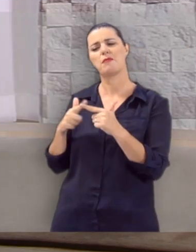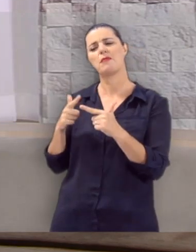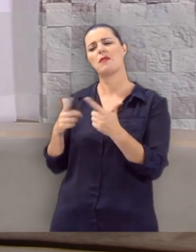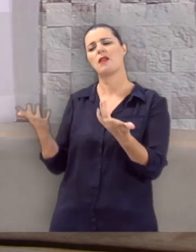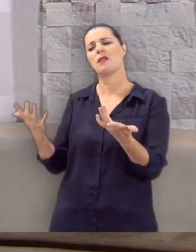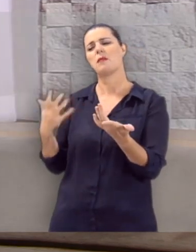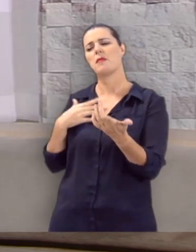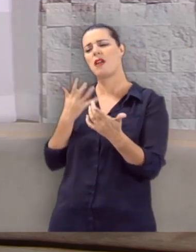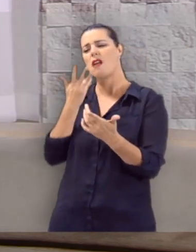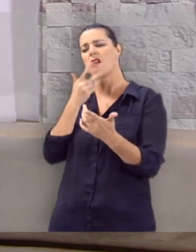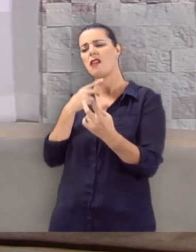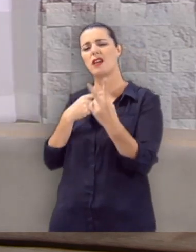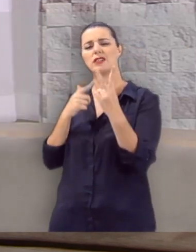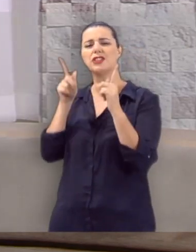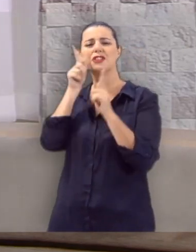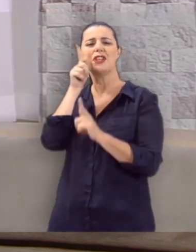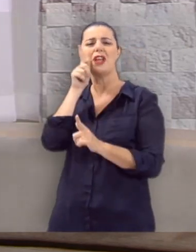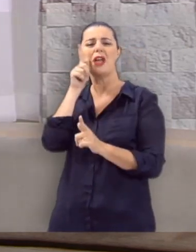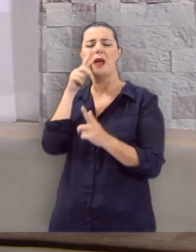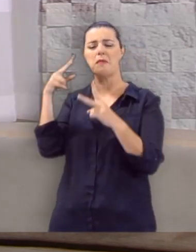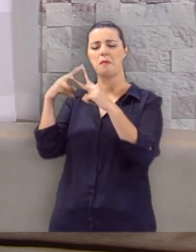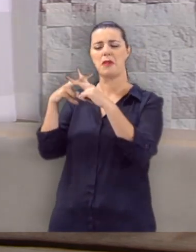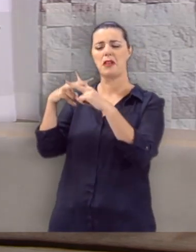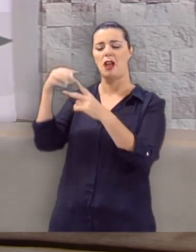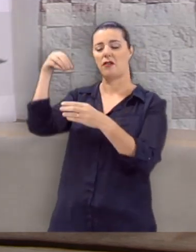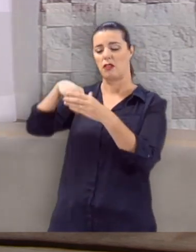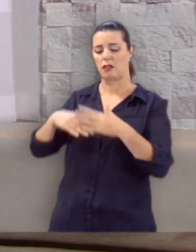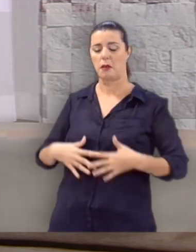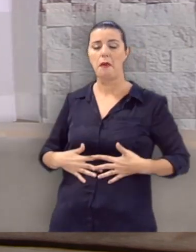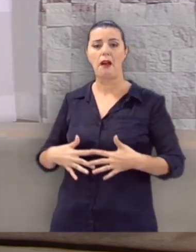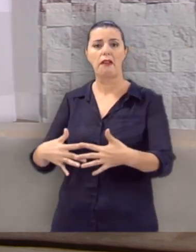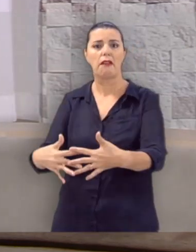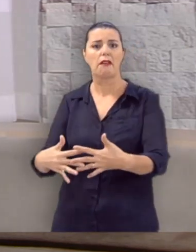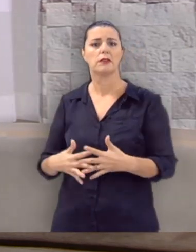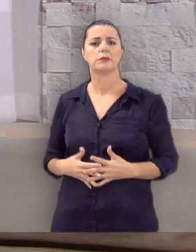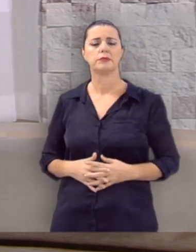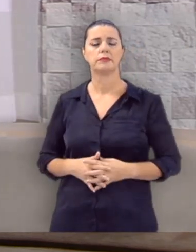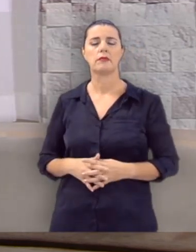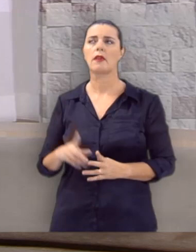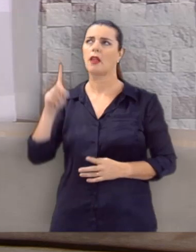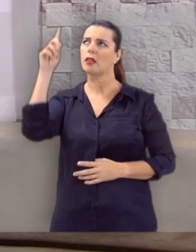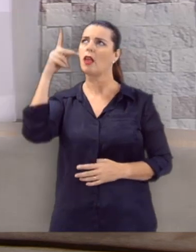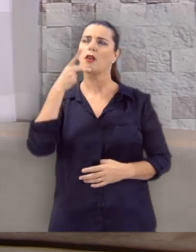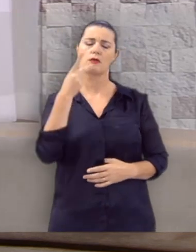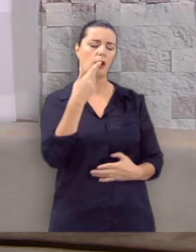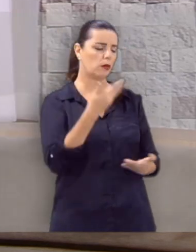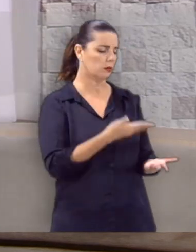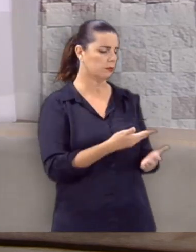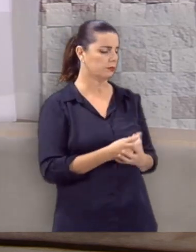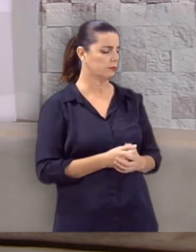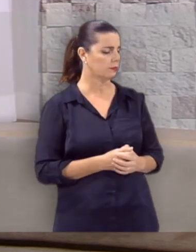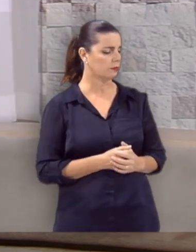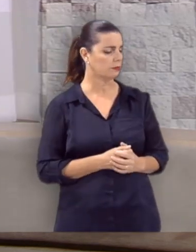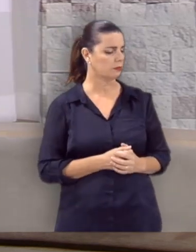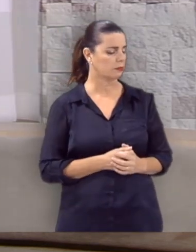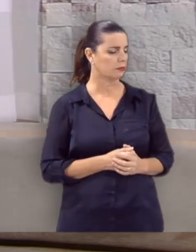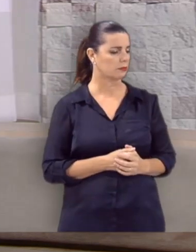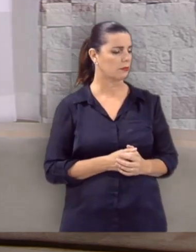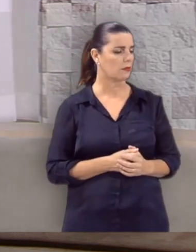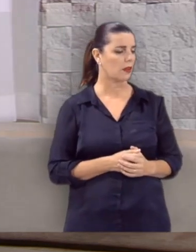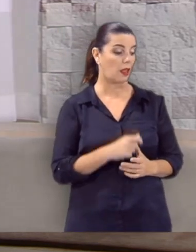ficou muito abalada porque as crianças eram gêmeas e brigavam no seu ventre. E Deus disse para ela